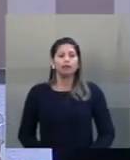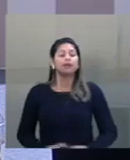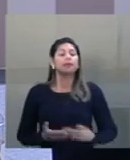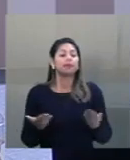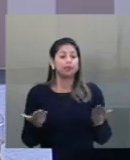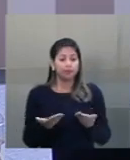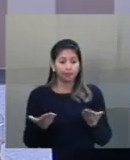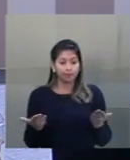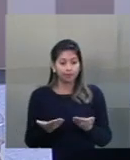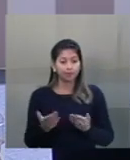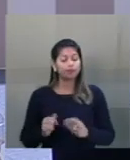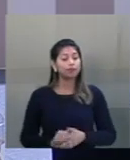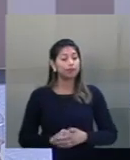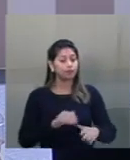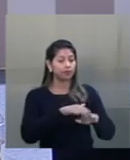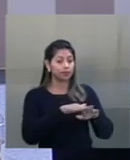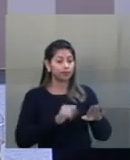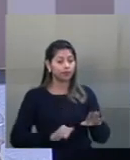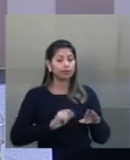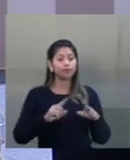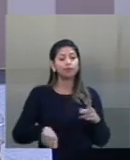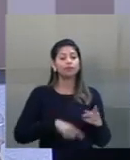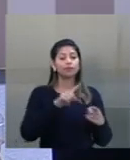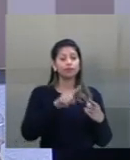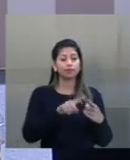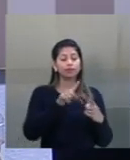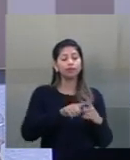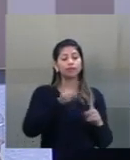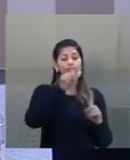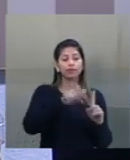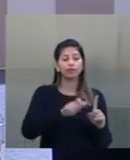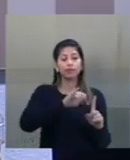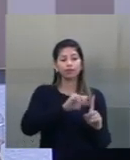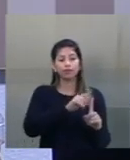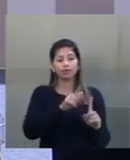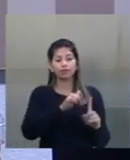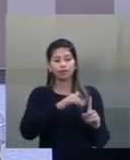Passemos ao próximo inscrito, senador Izalci Lucas, com a palavra.